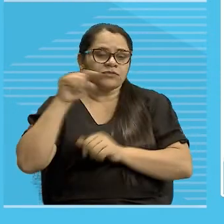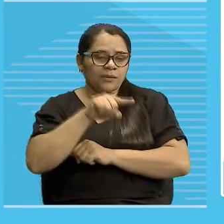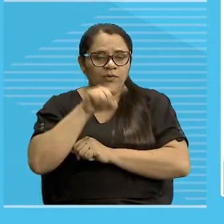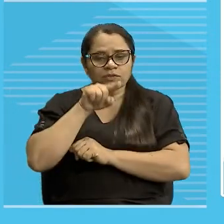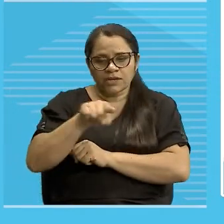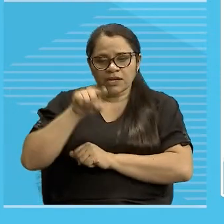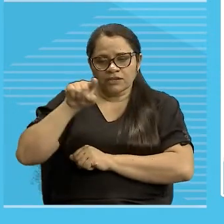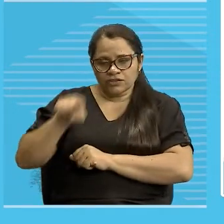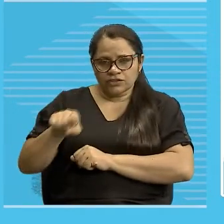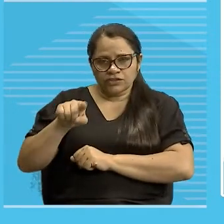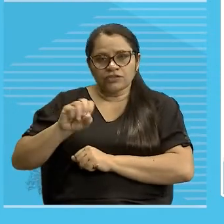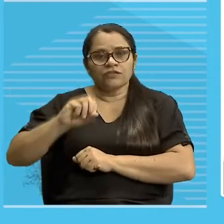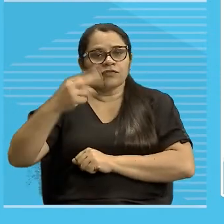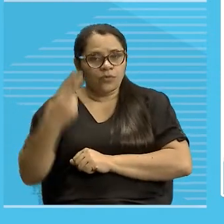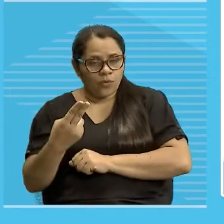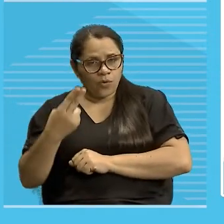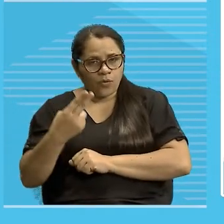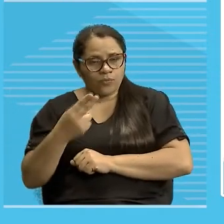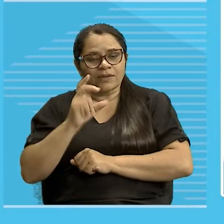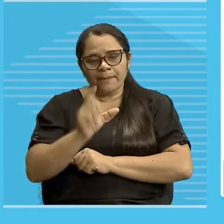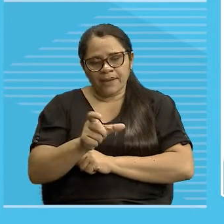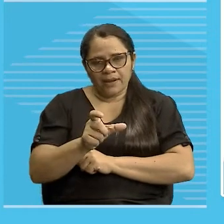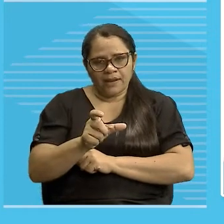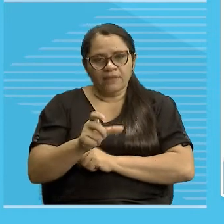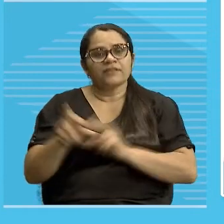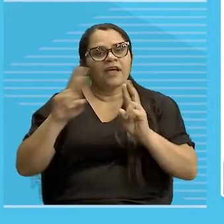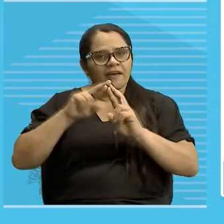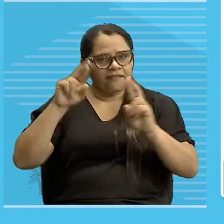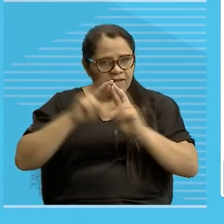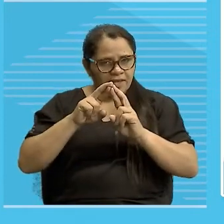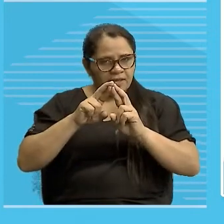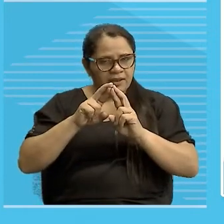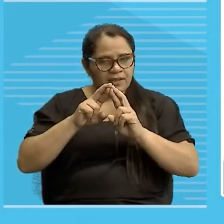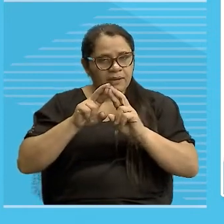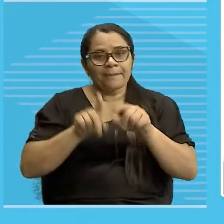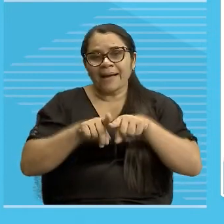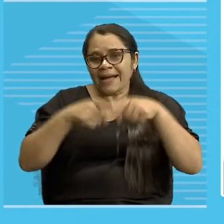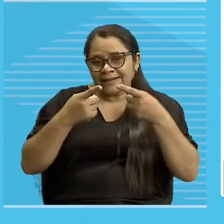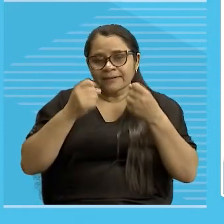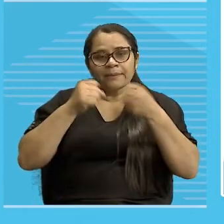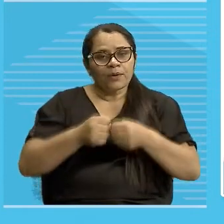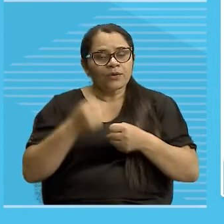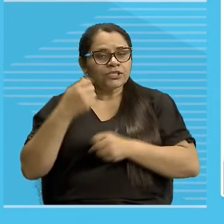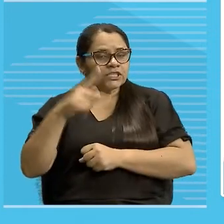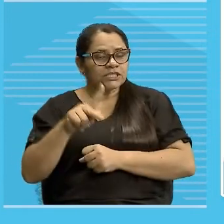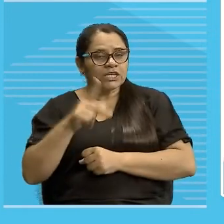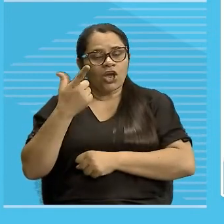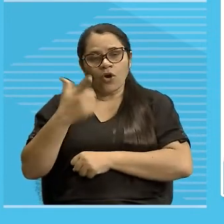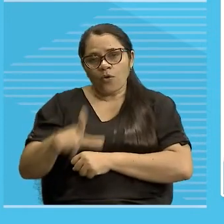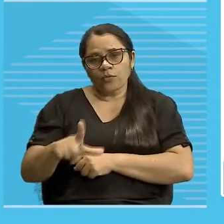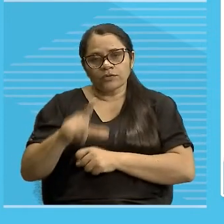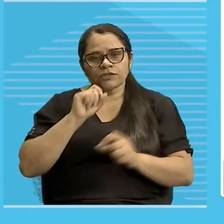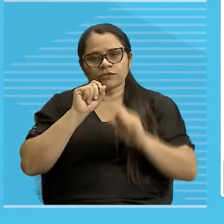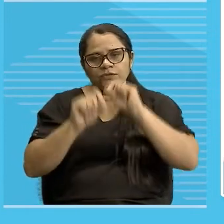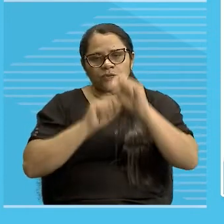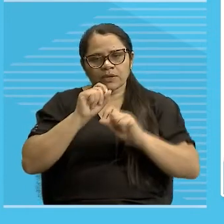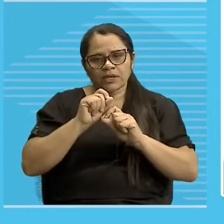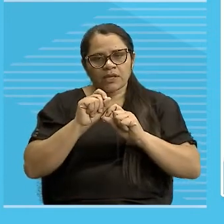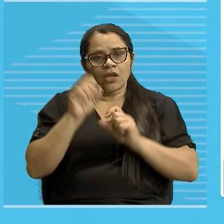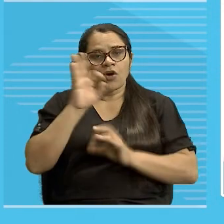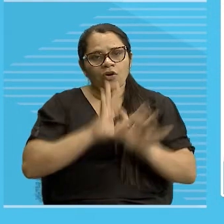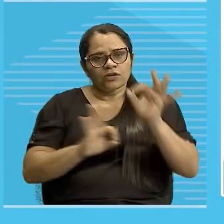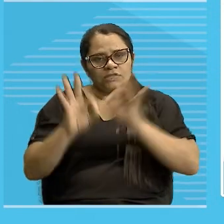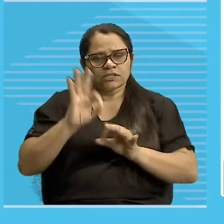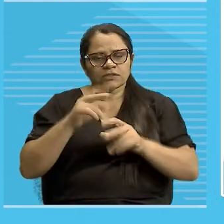prerrogativa única, claro, dos demonstrativos, eles também fazem isso, mas podem ser outras formas de